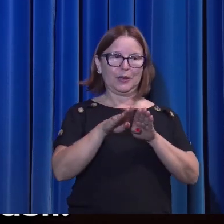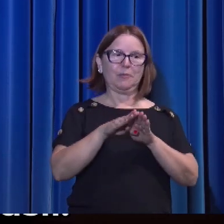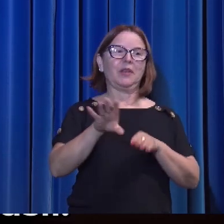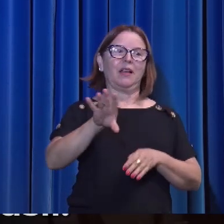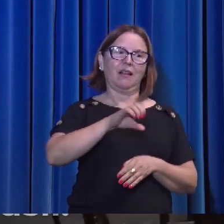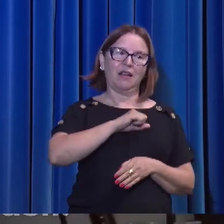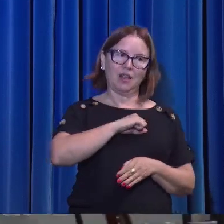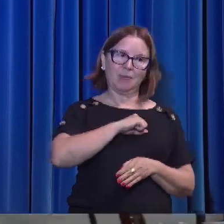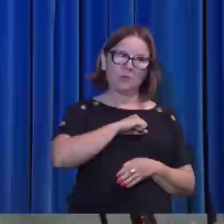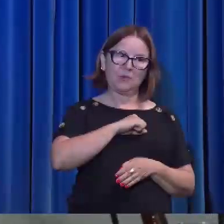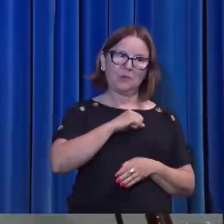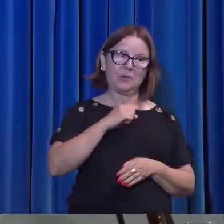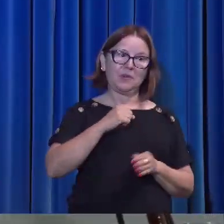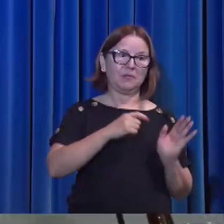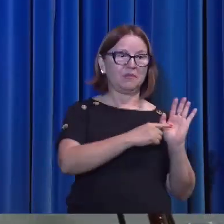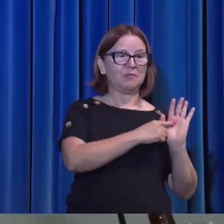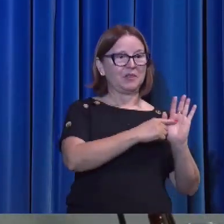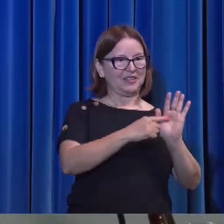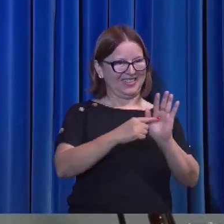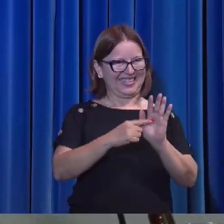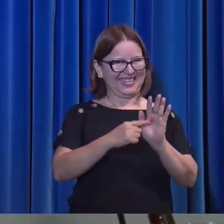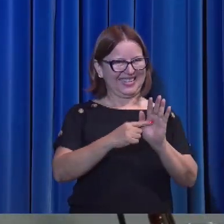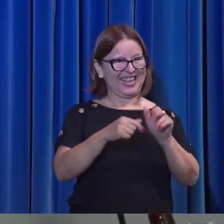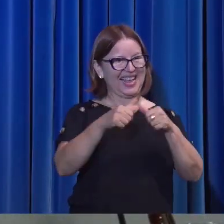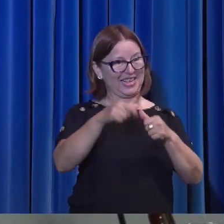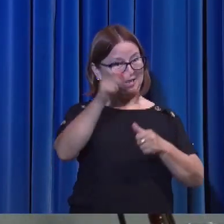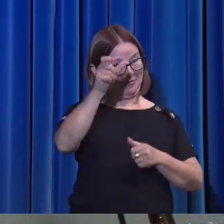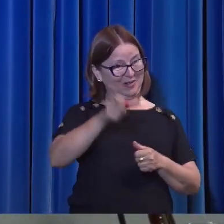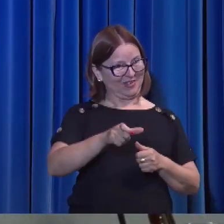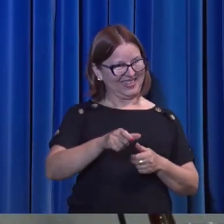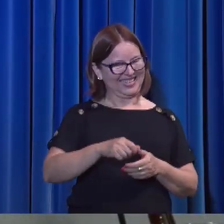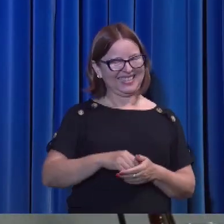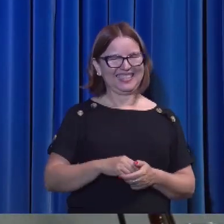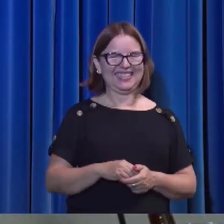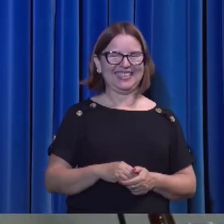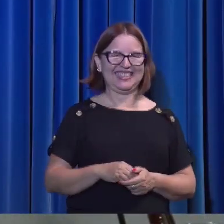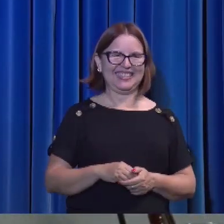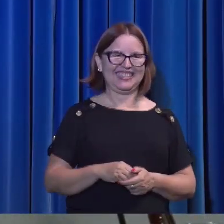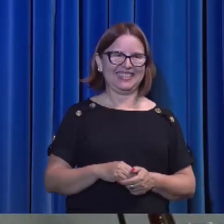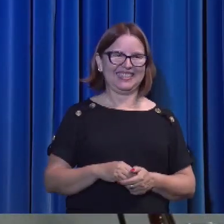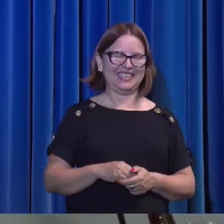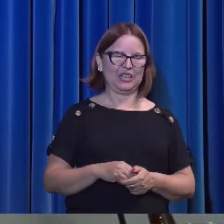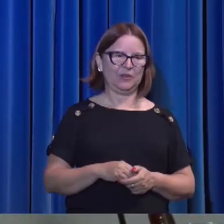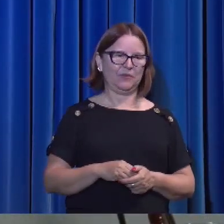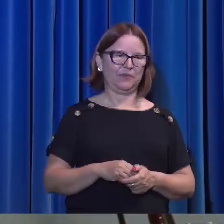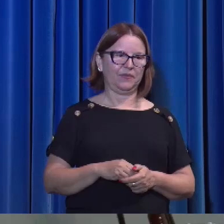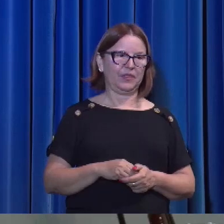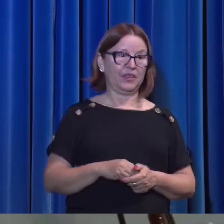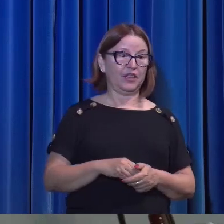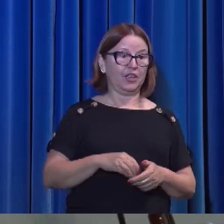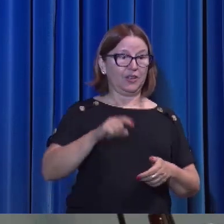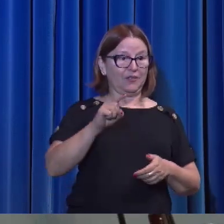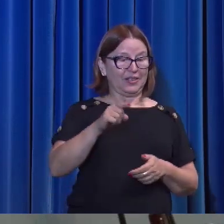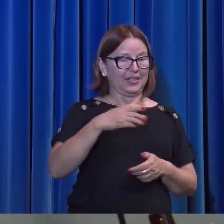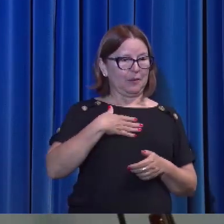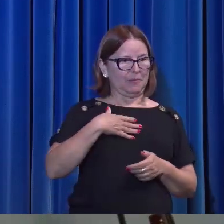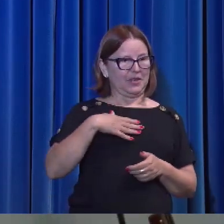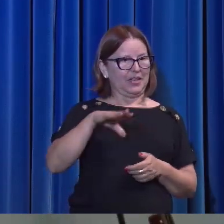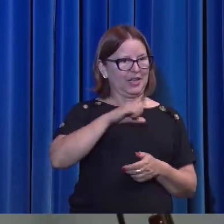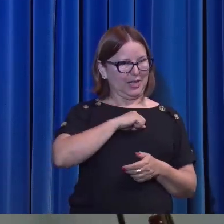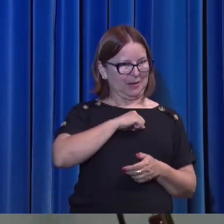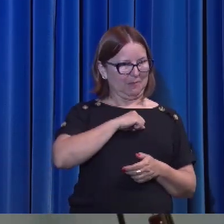Opa! Ele volta ao versículo 15. Você me ama, você obedece.